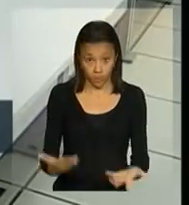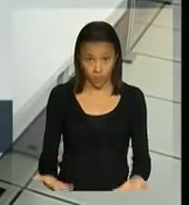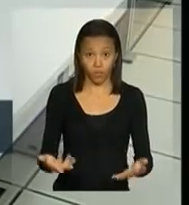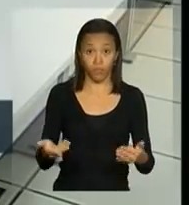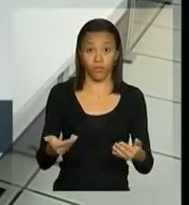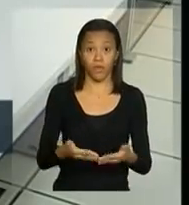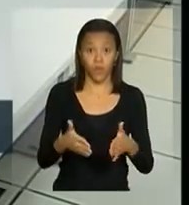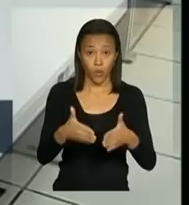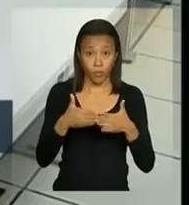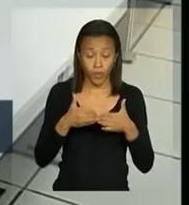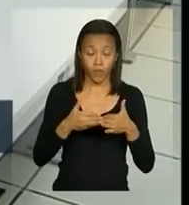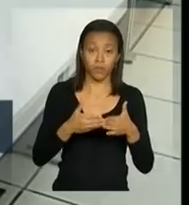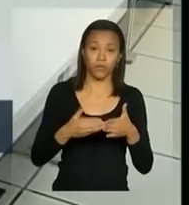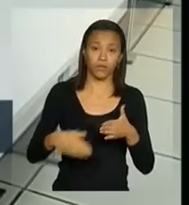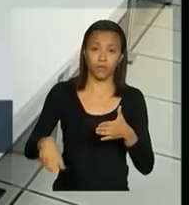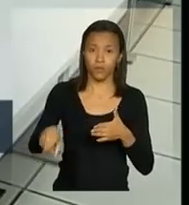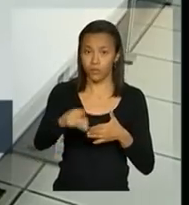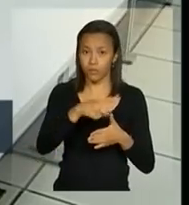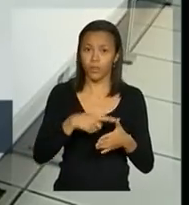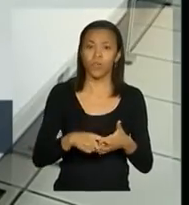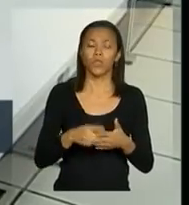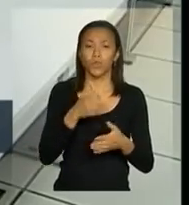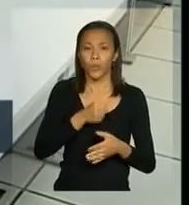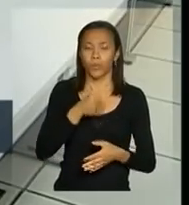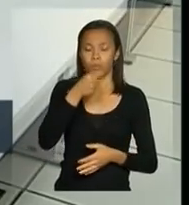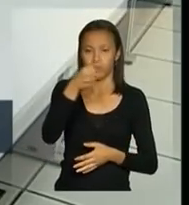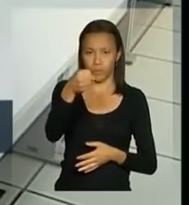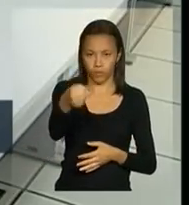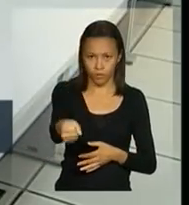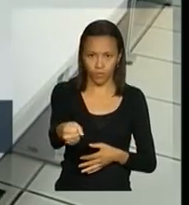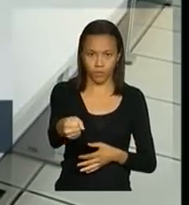partir disso, eu peço a gentileza, então, de conduzirem um microfone